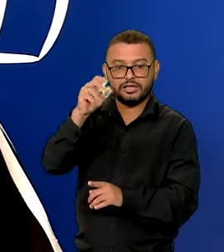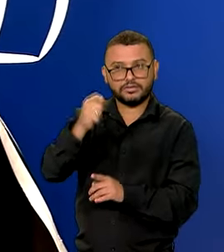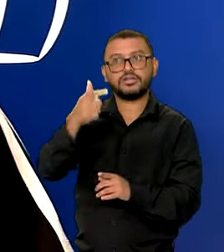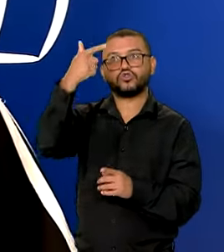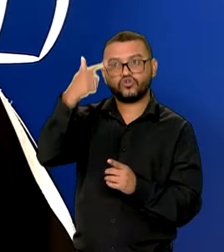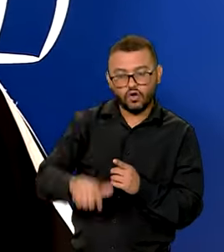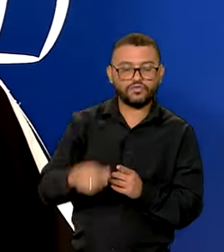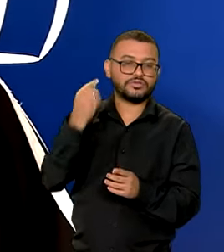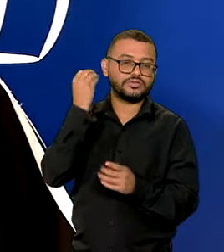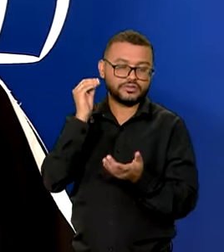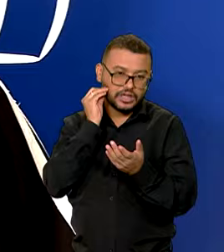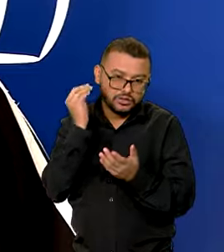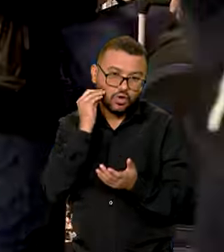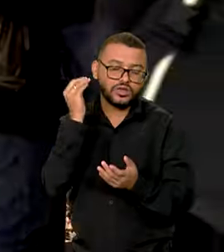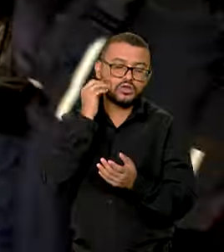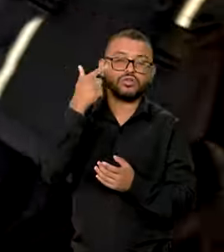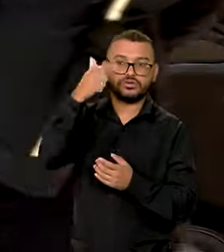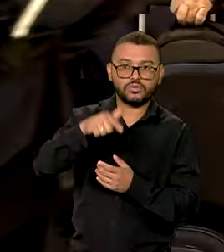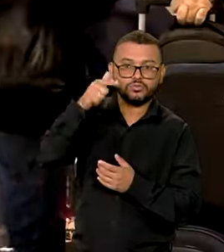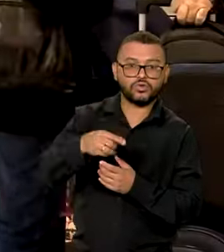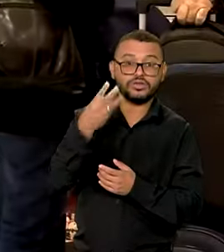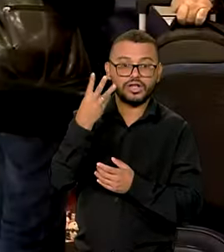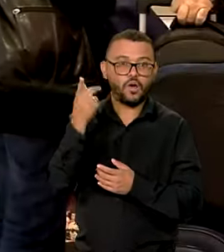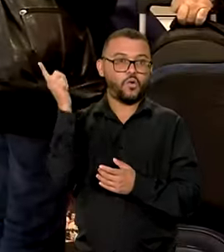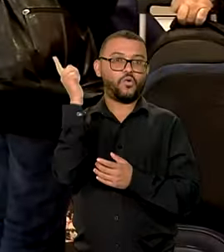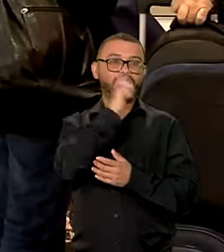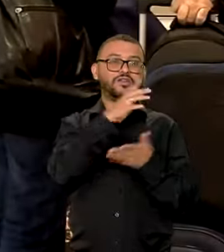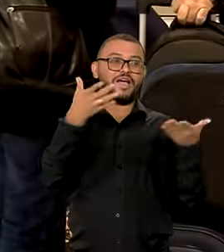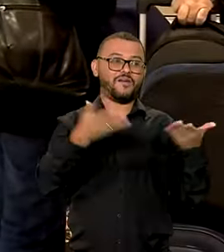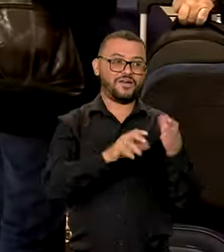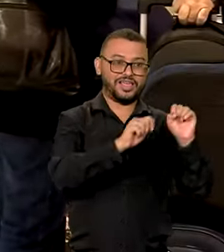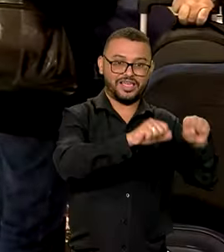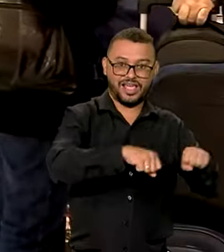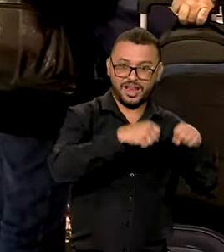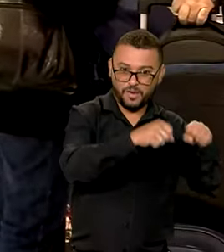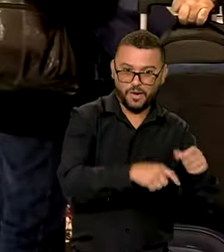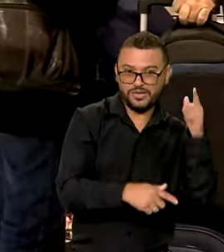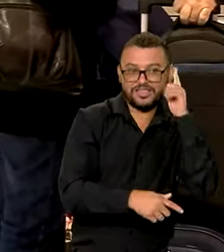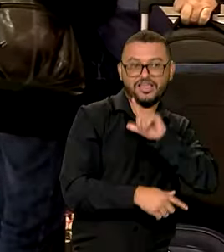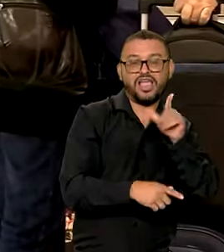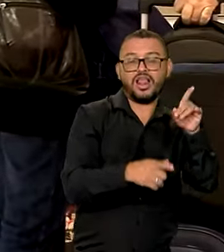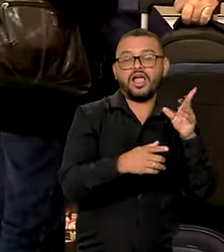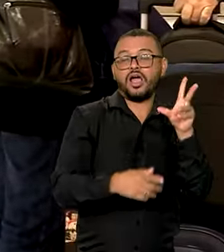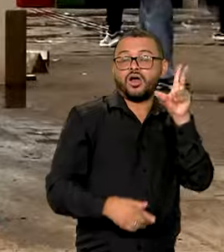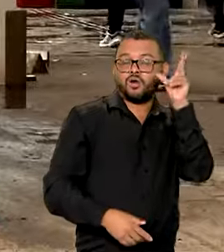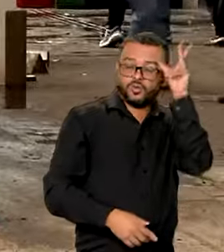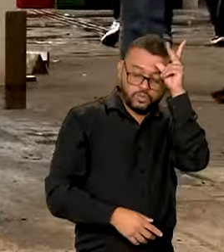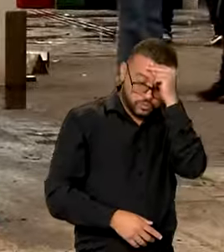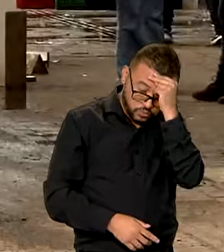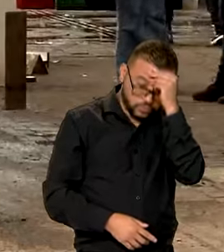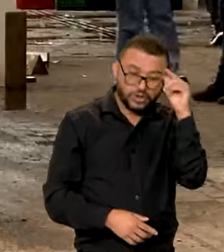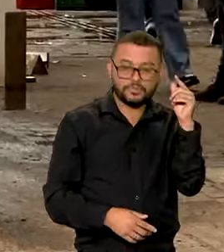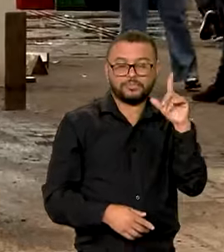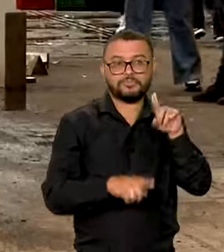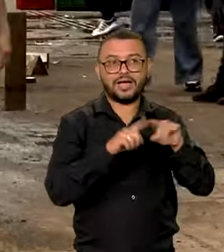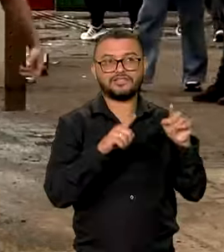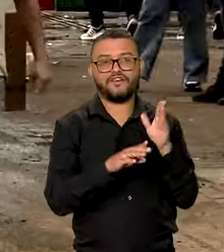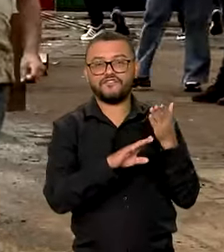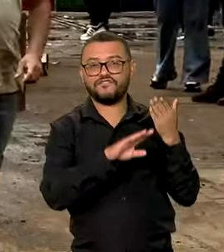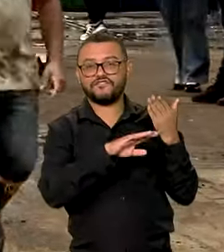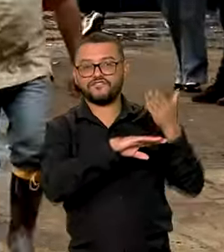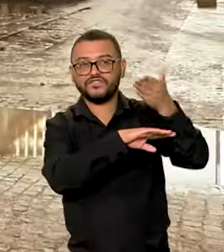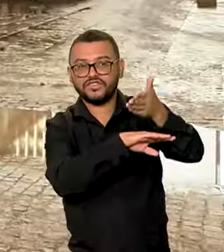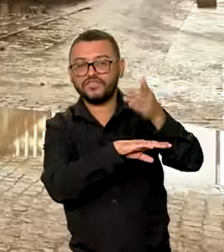vezes. Conseguiu vaga no primeiro dia de voos comerciais em Canoas. Ele está aliviado, mas vai levar para Manaus